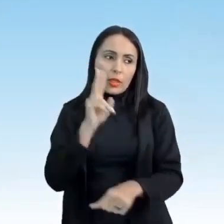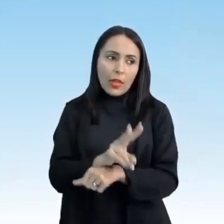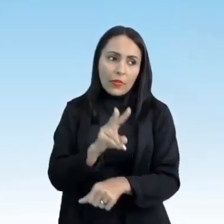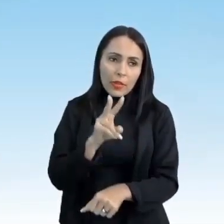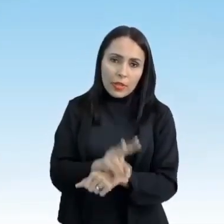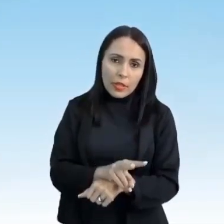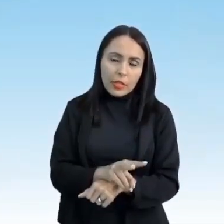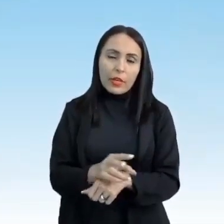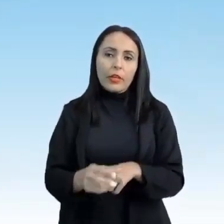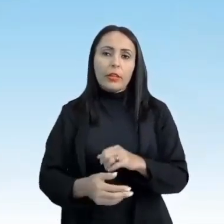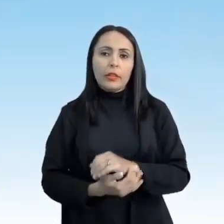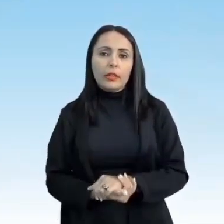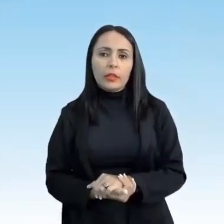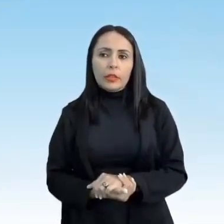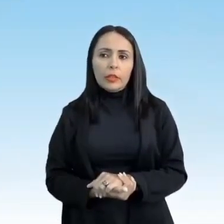seja,